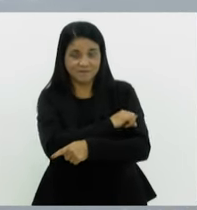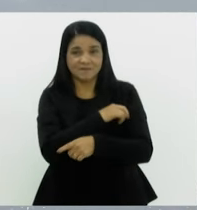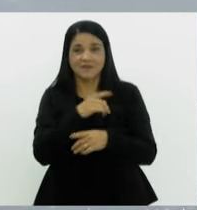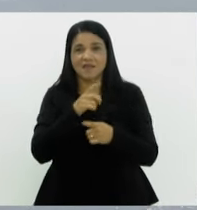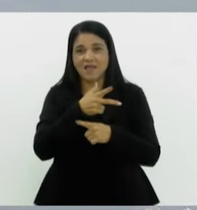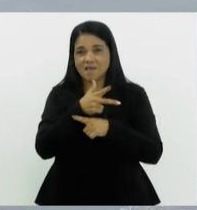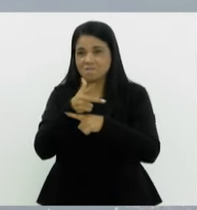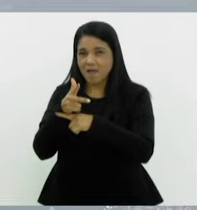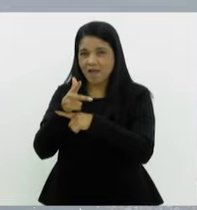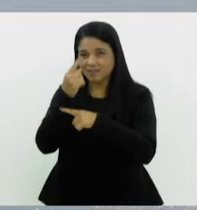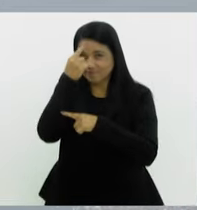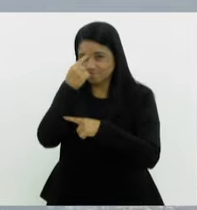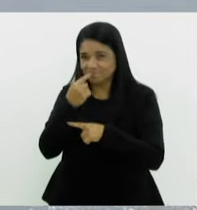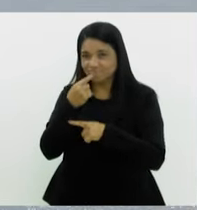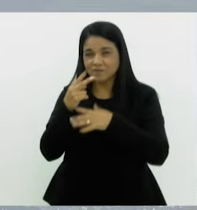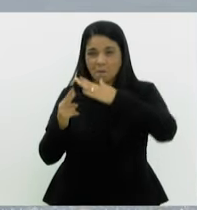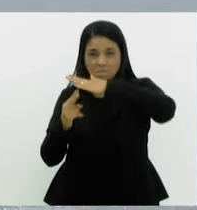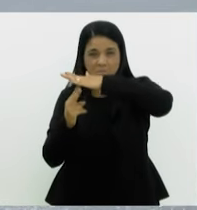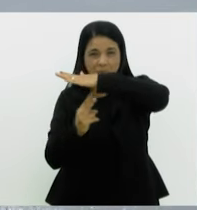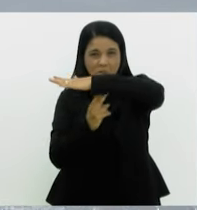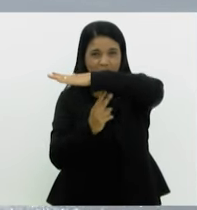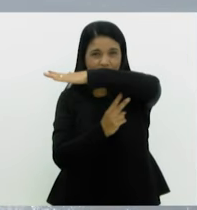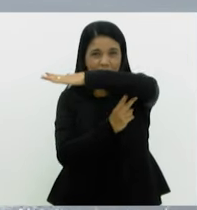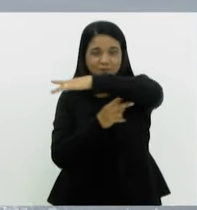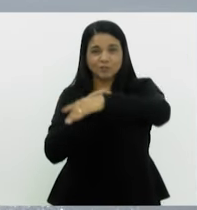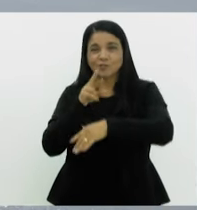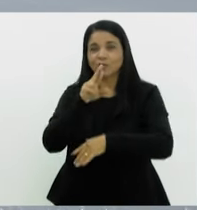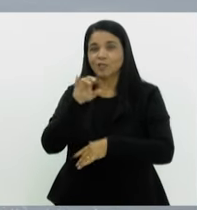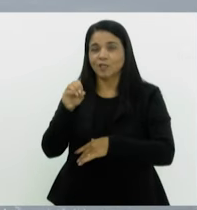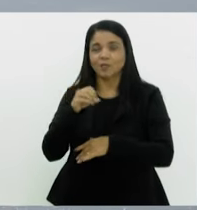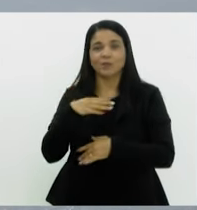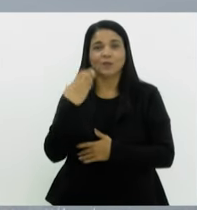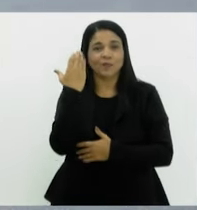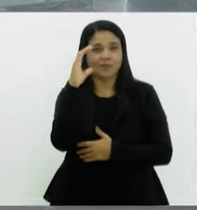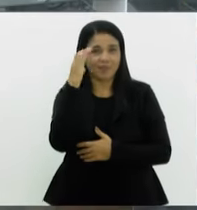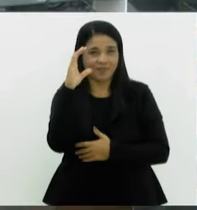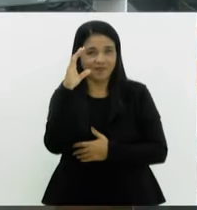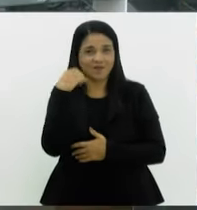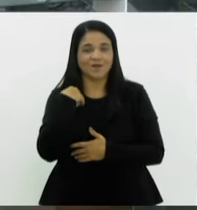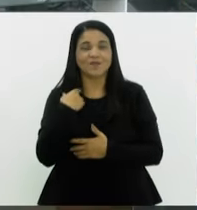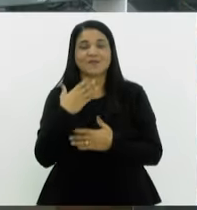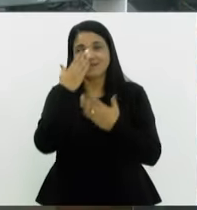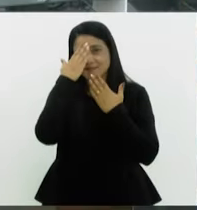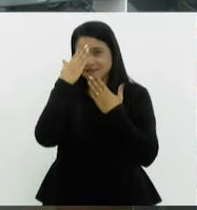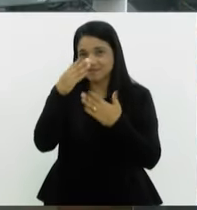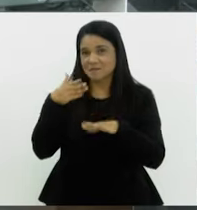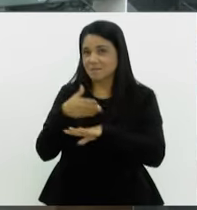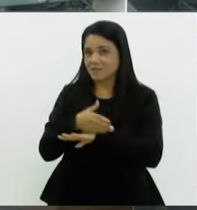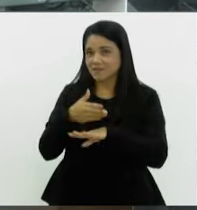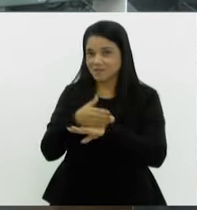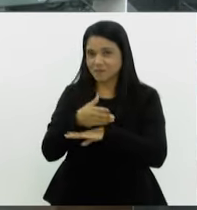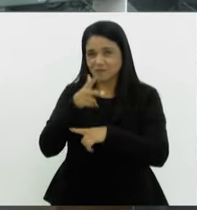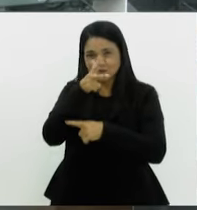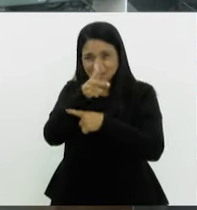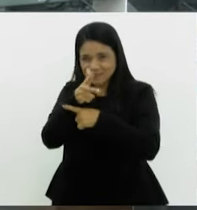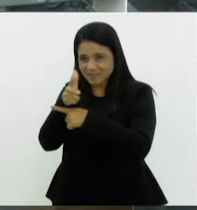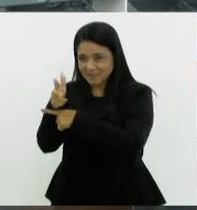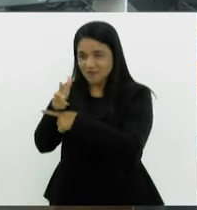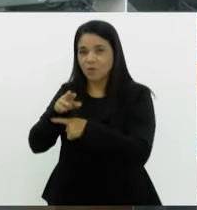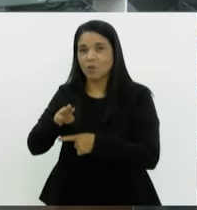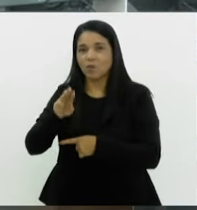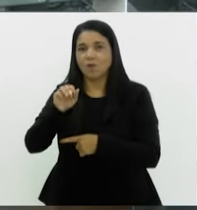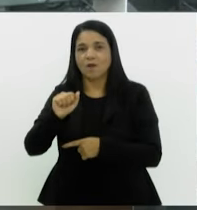imagens, a ponte Rio-Niterói ao fundo. E a gente agradece mais uma vez a participação do nosso cinegrafista